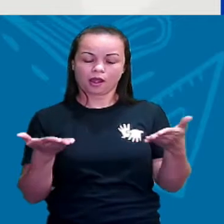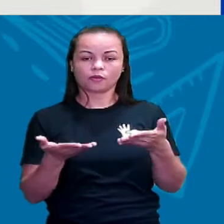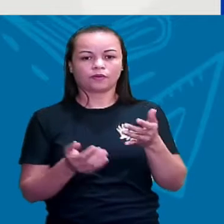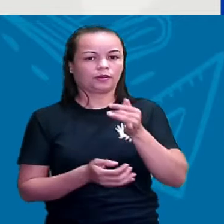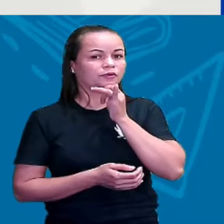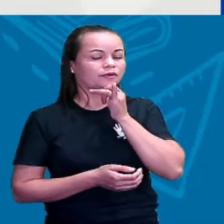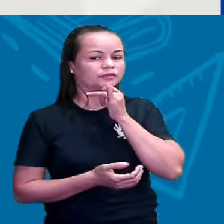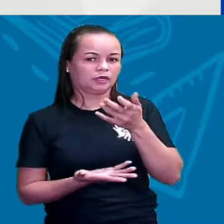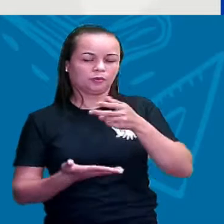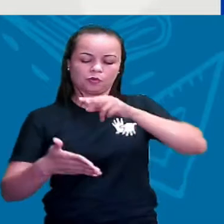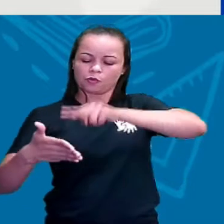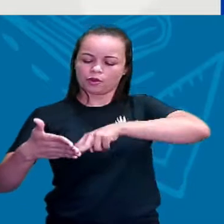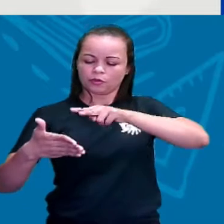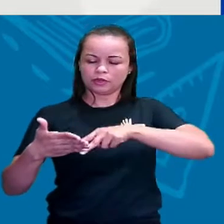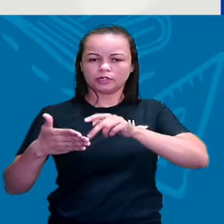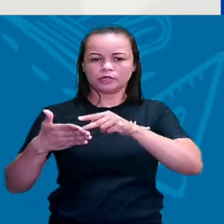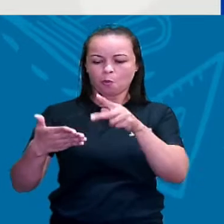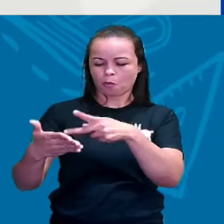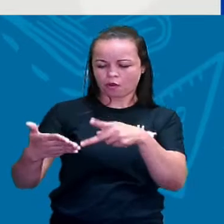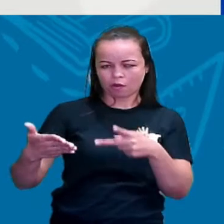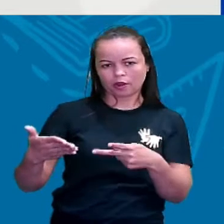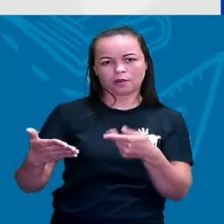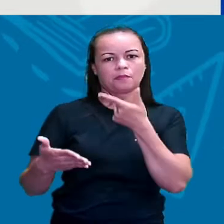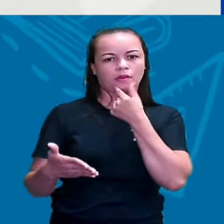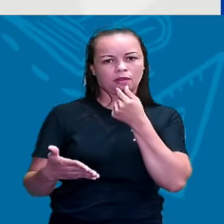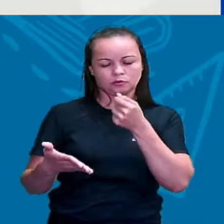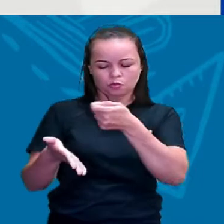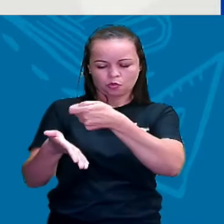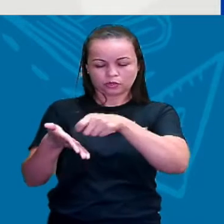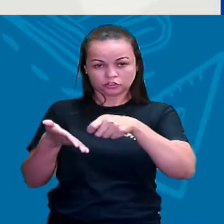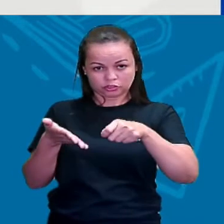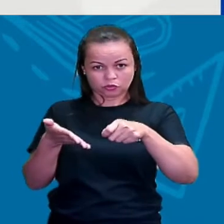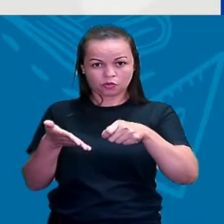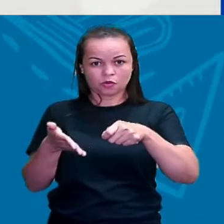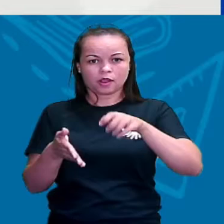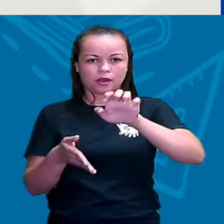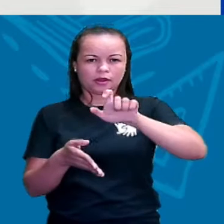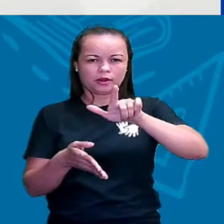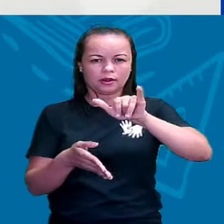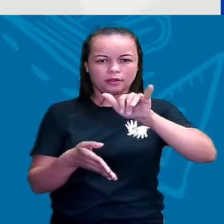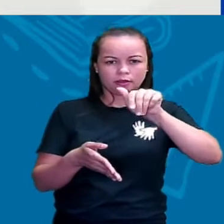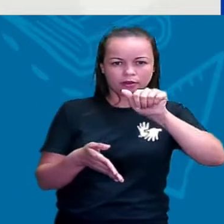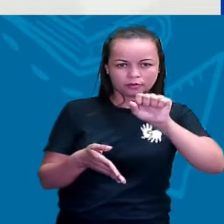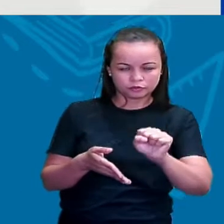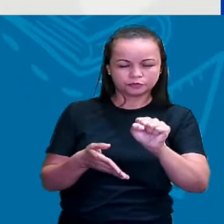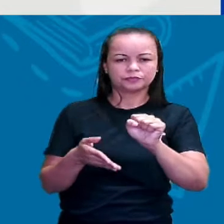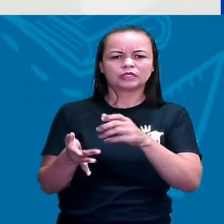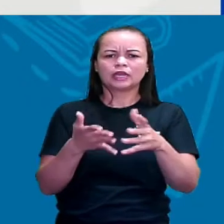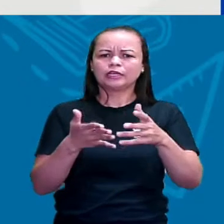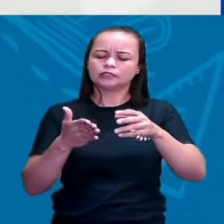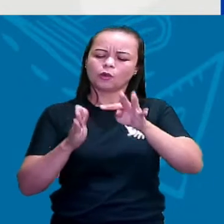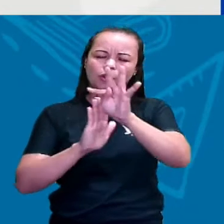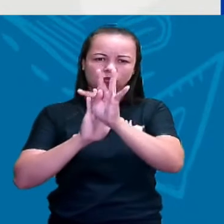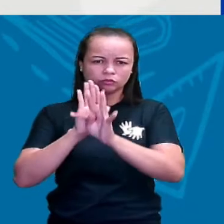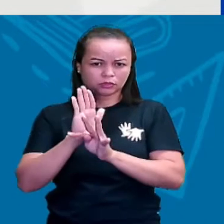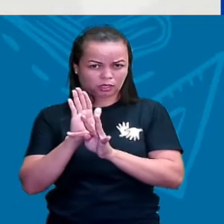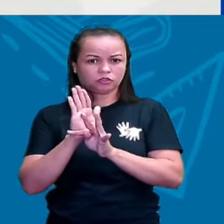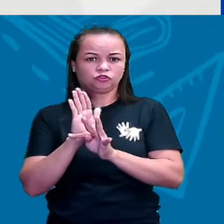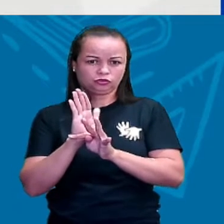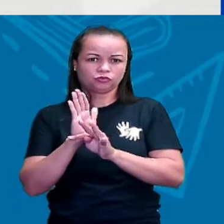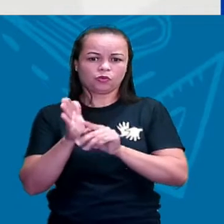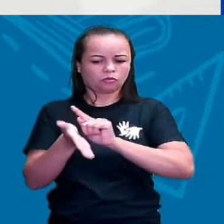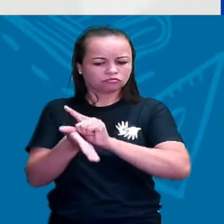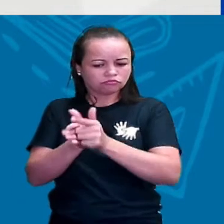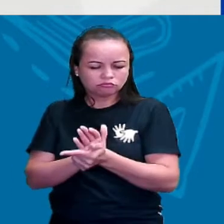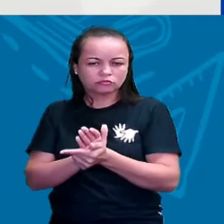o poema de Elias José, tá? O poema, ele é um tipo, né? O gênero textual é um tipo de texto. Eu li